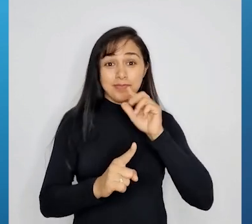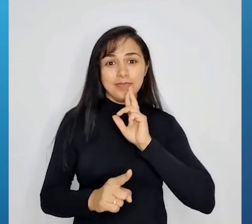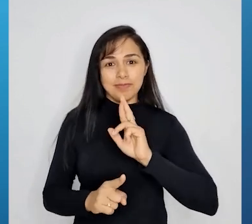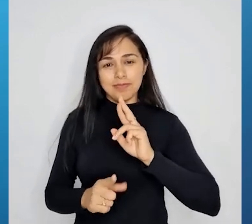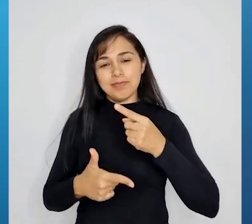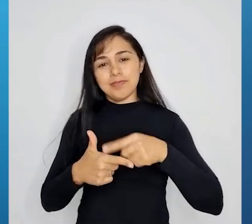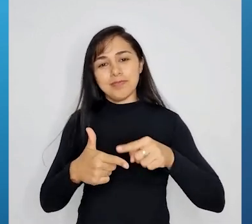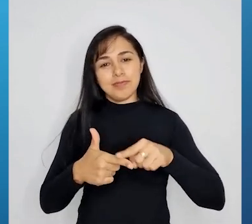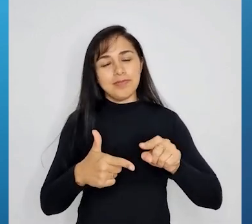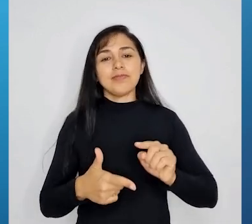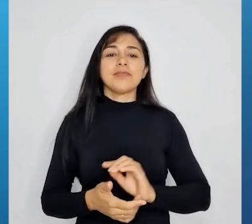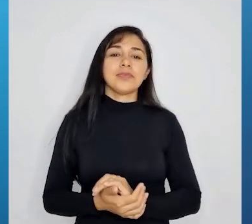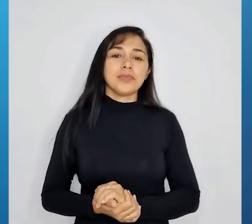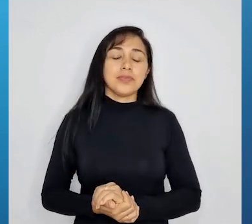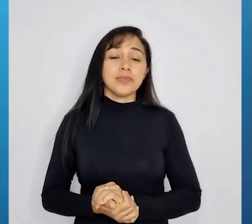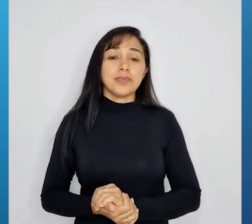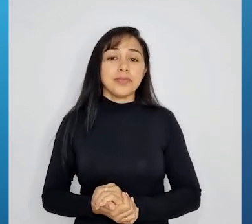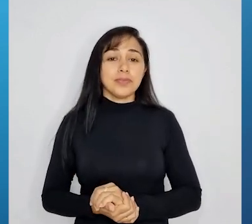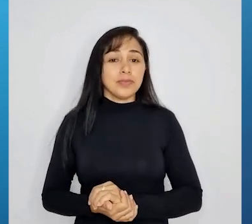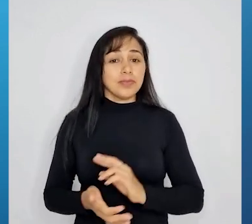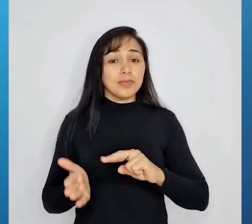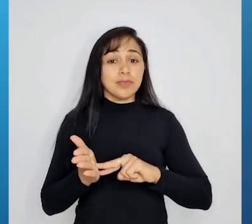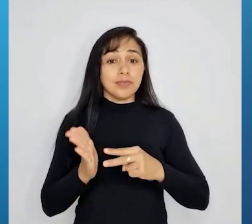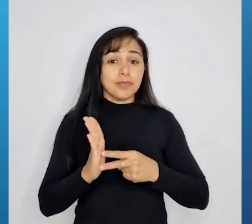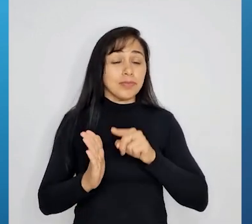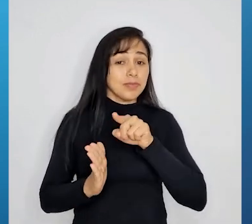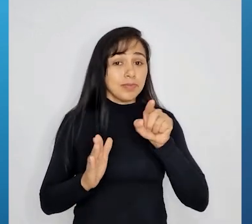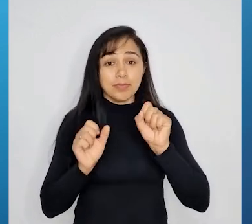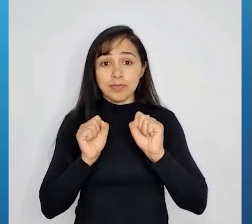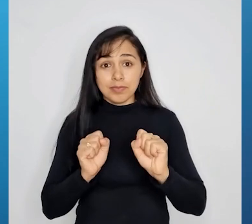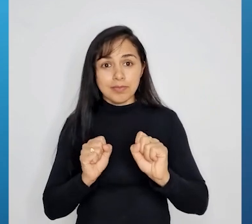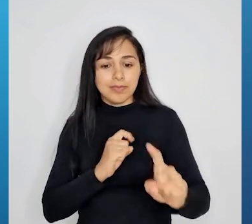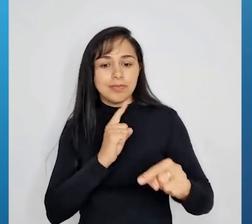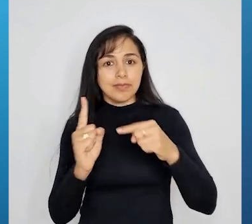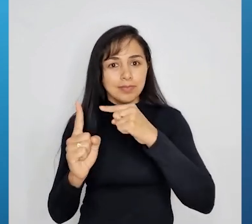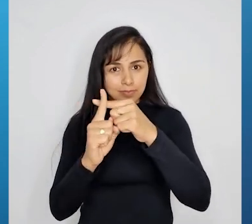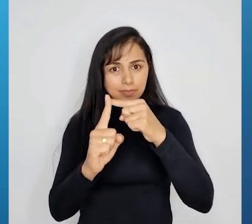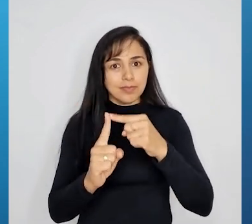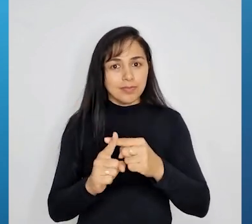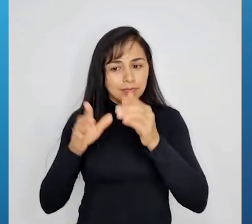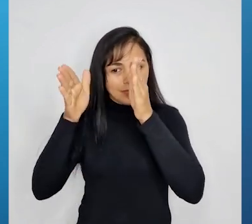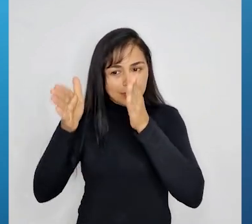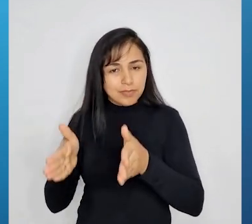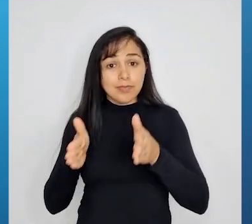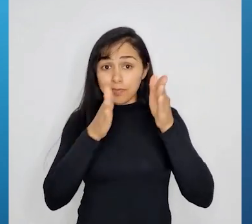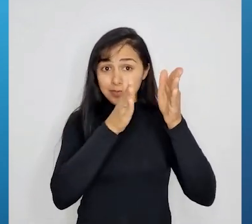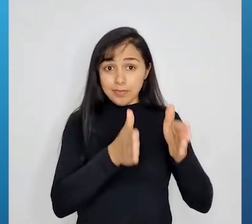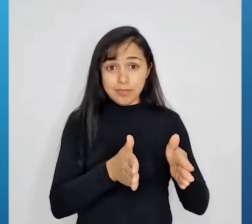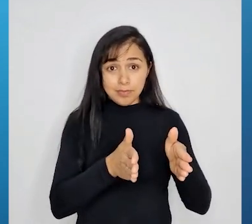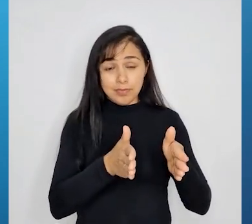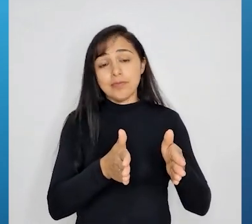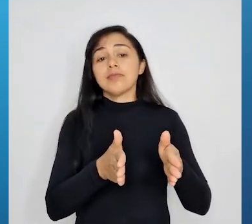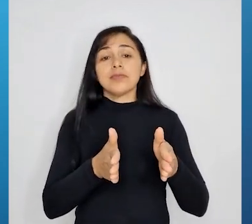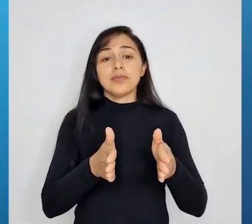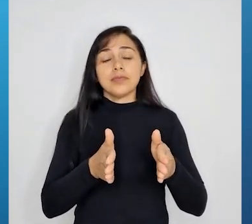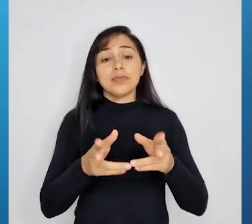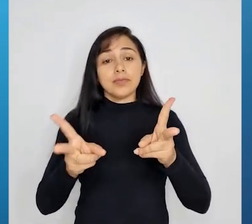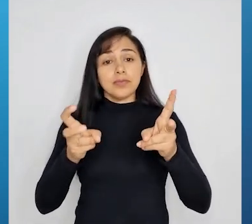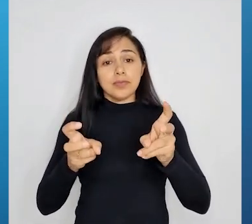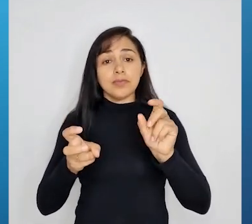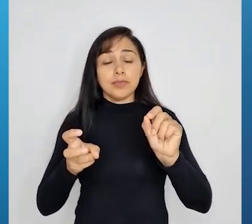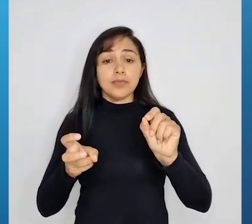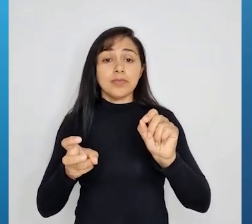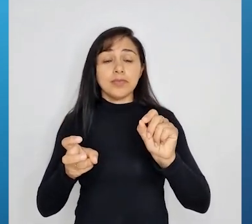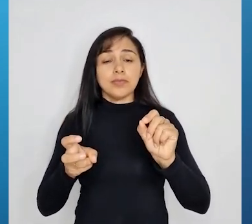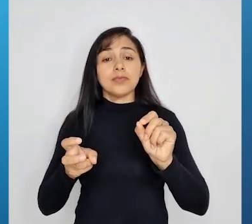consiste em que você vai somar membro a membro com a ideia de que um dos membros, quando